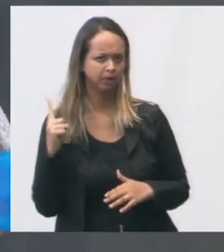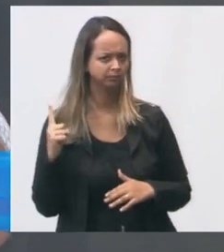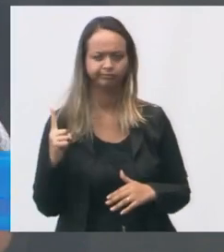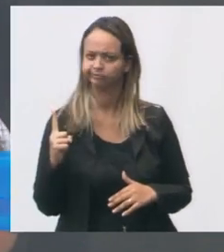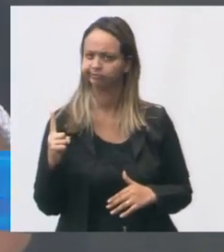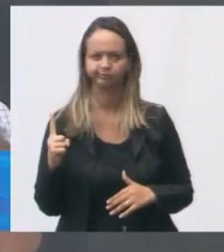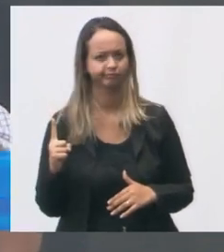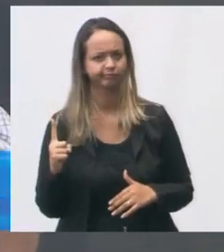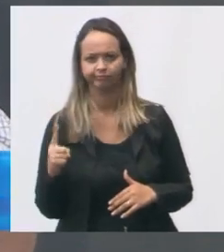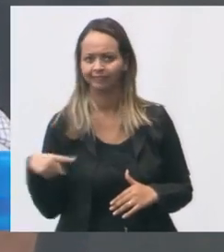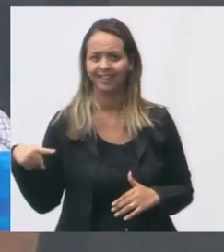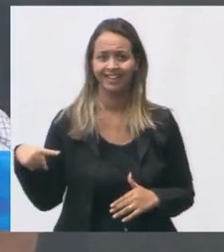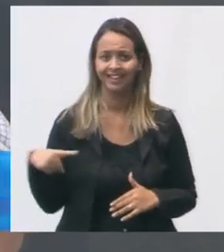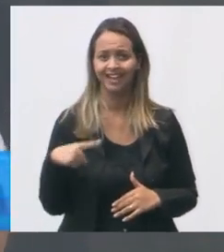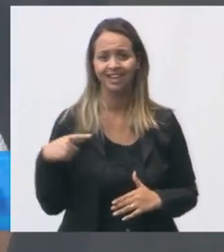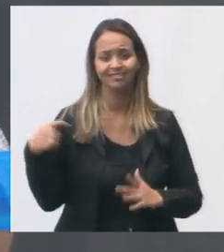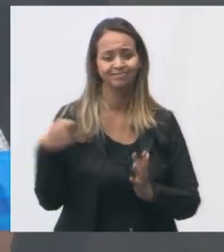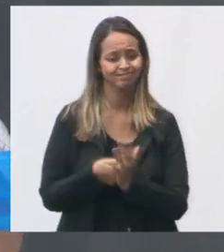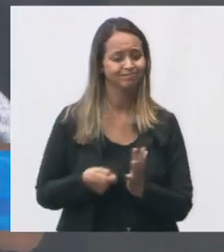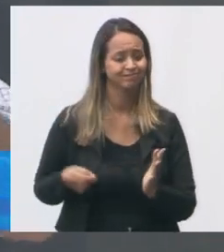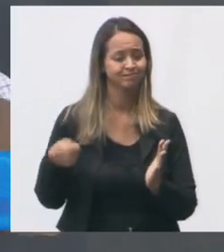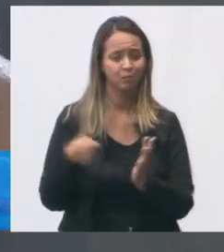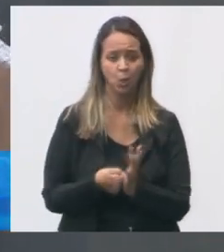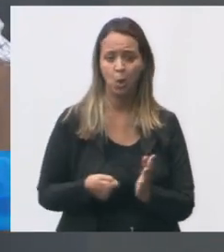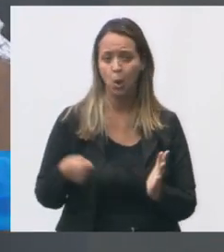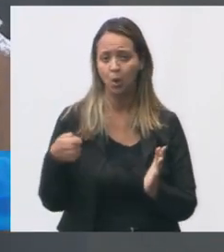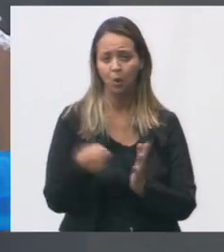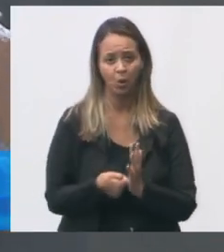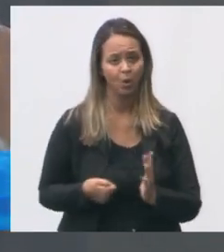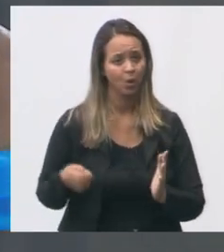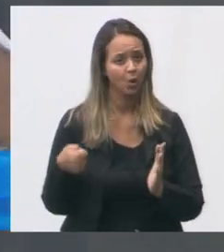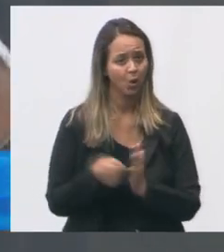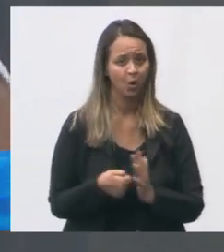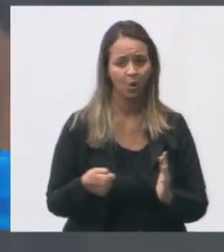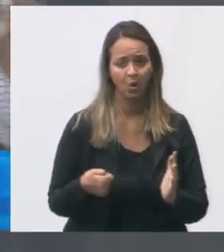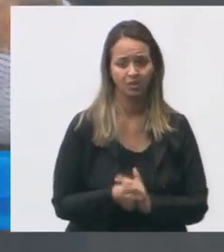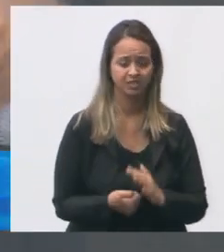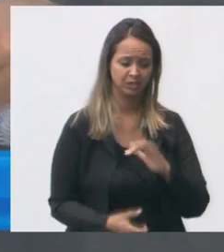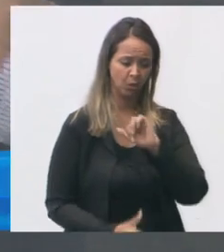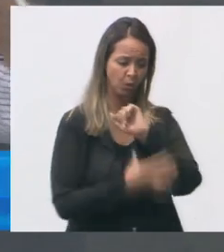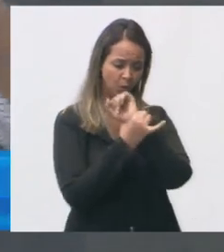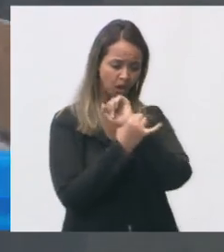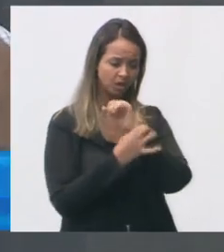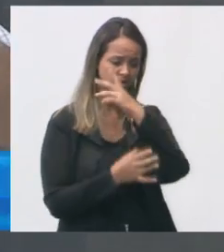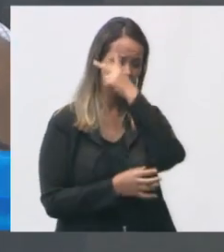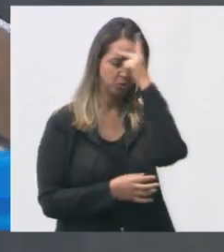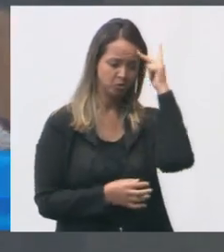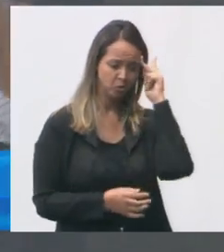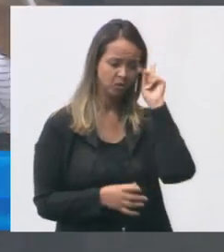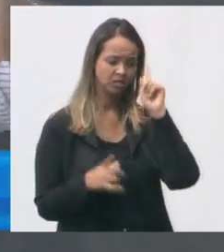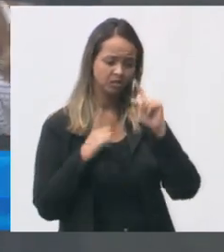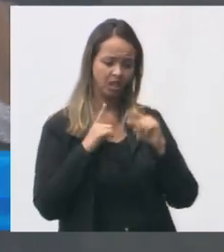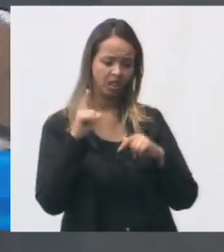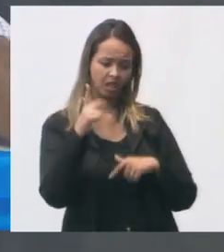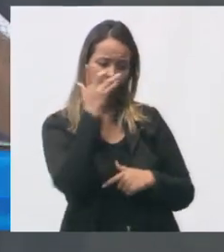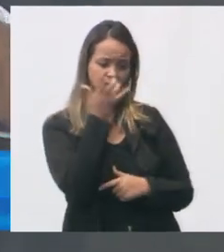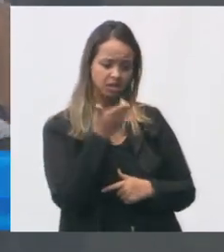Lá há uma constante luta que vai desde a segurança para as pessoas, para as crianças